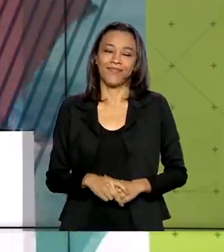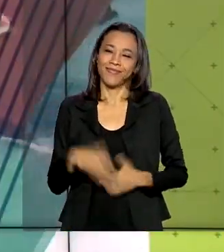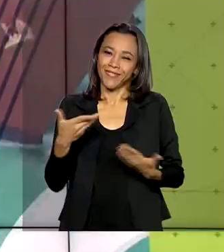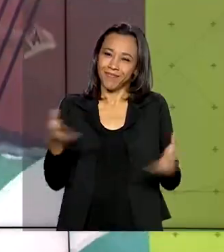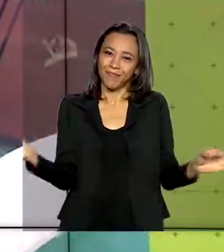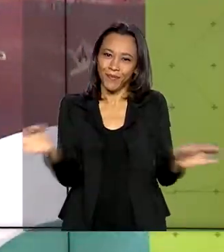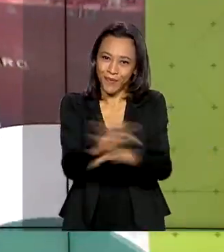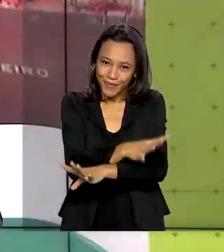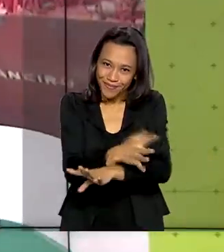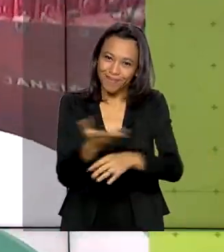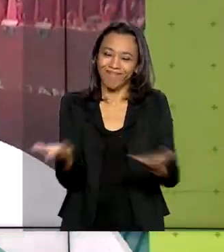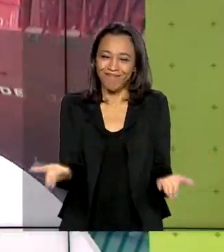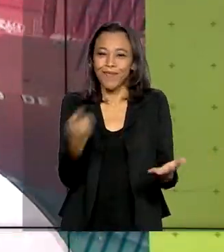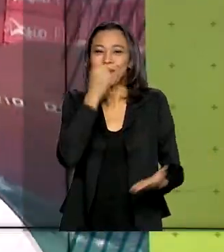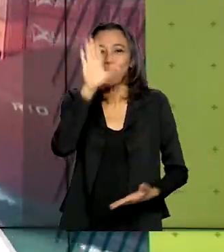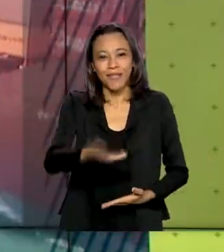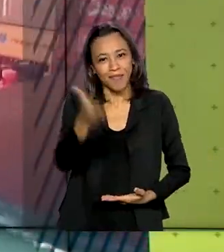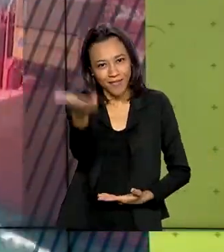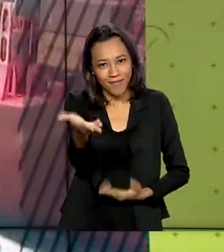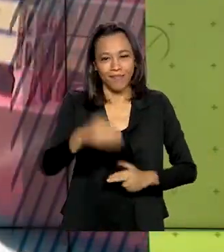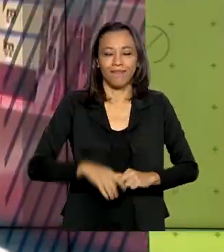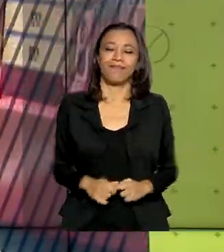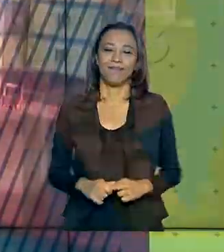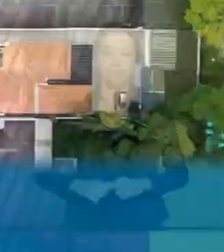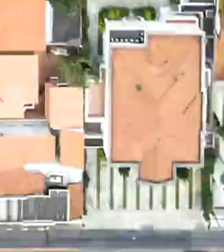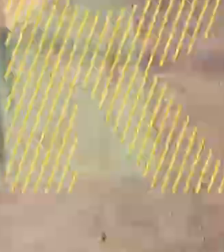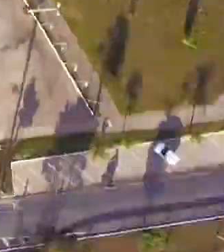governo agora fica por aqui. Uma boa tarde para você.